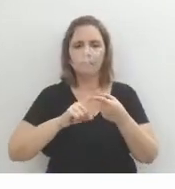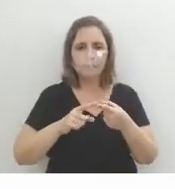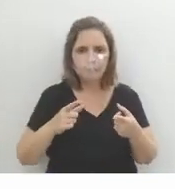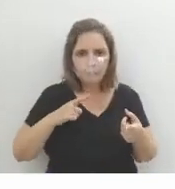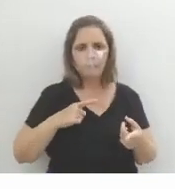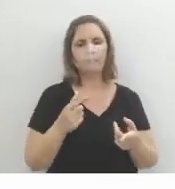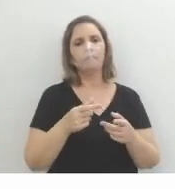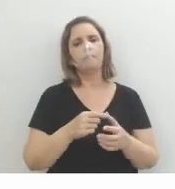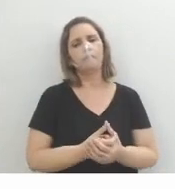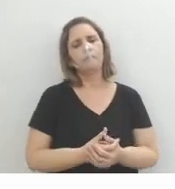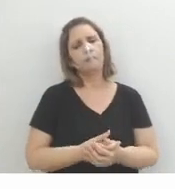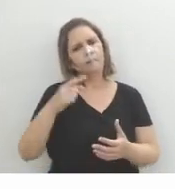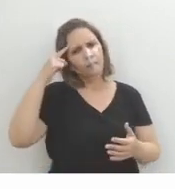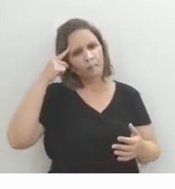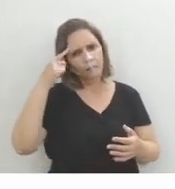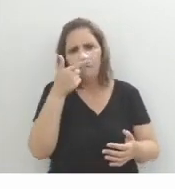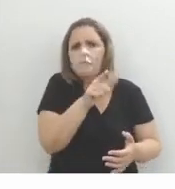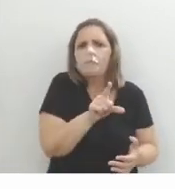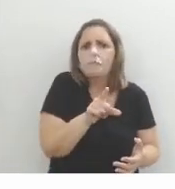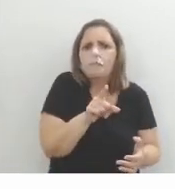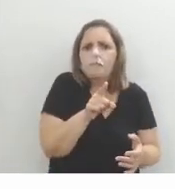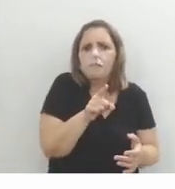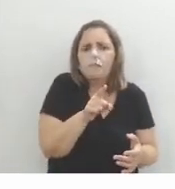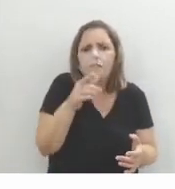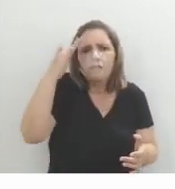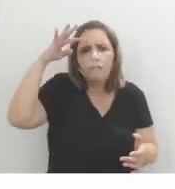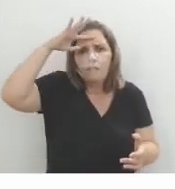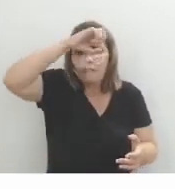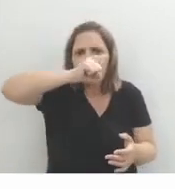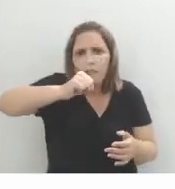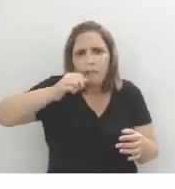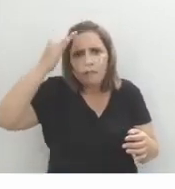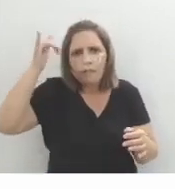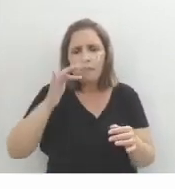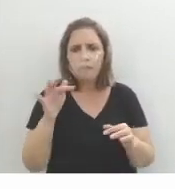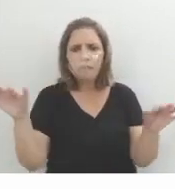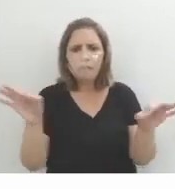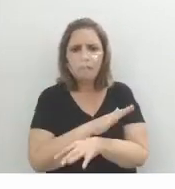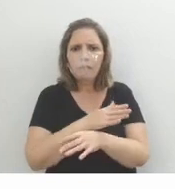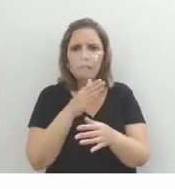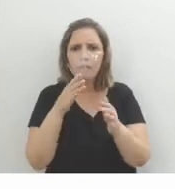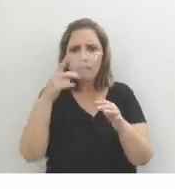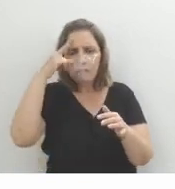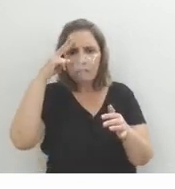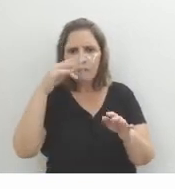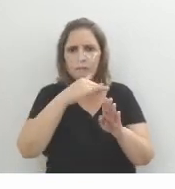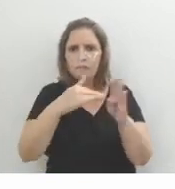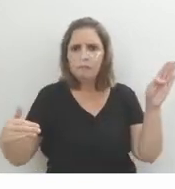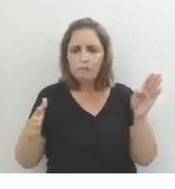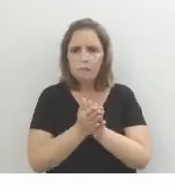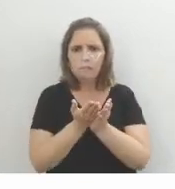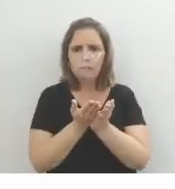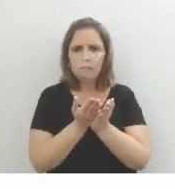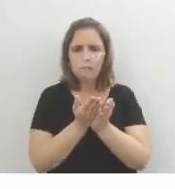a gente pensa que a gente consegue já prever o final da história no meio do livro, se aproximando